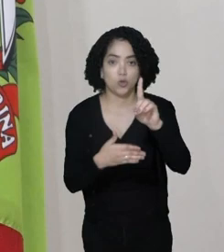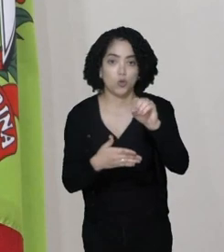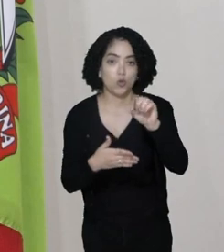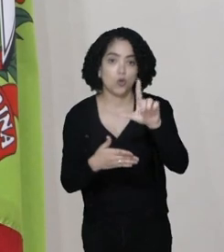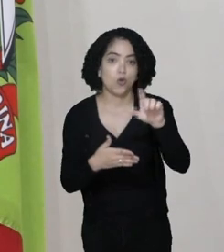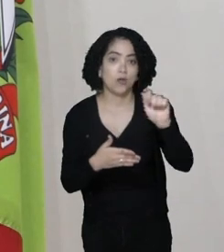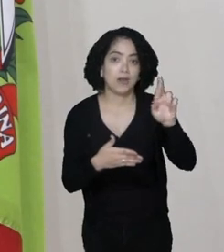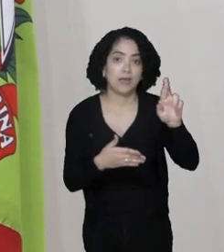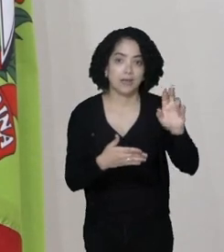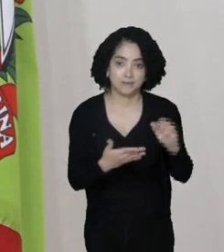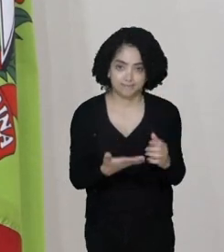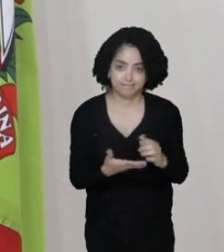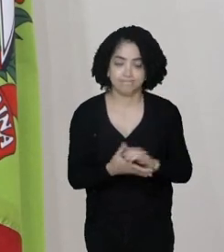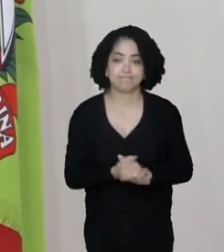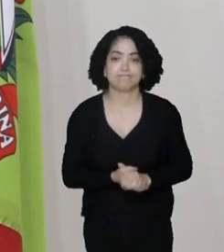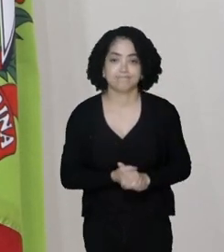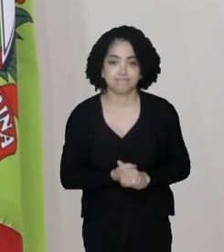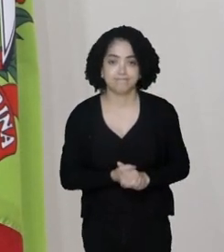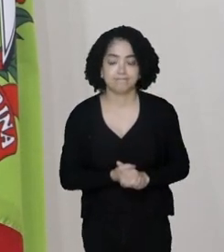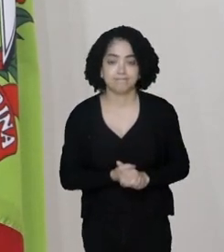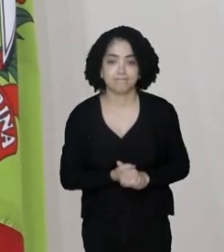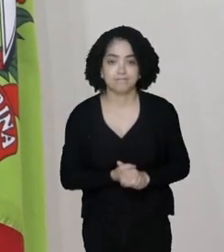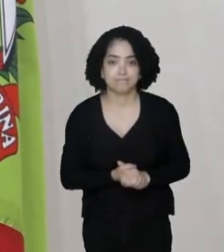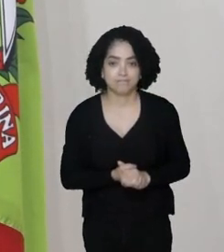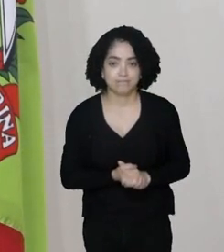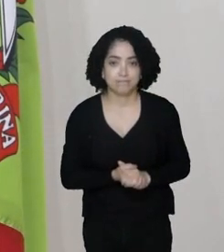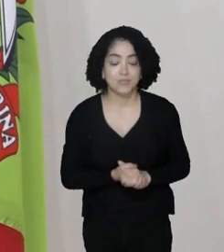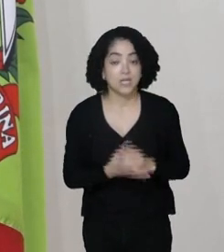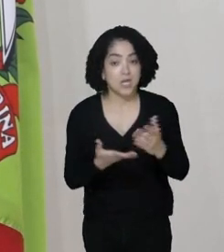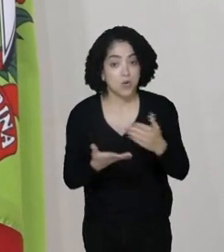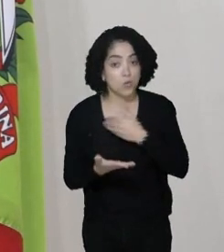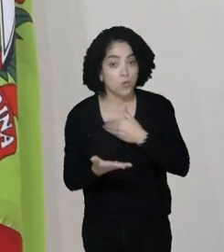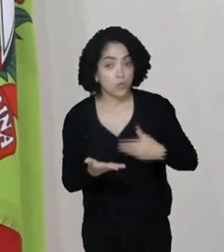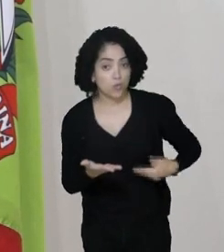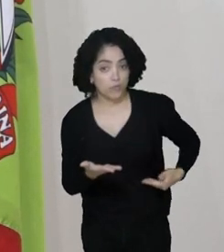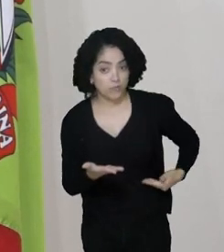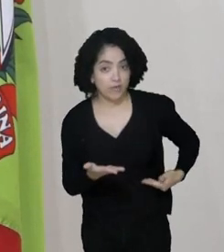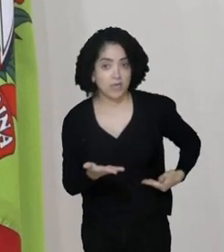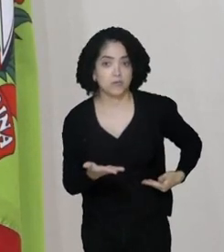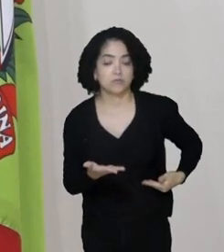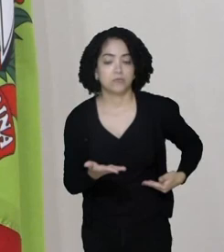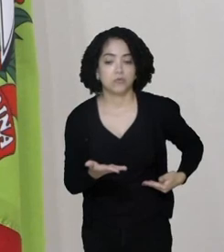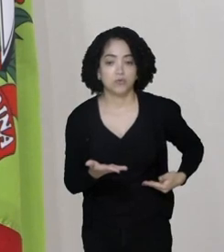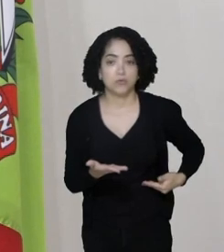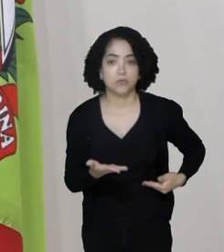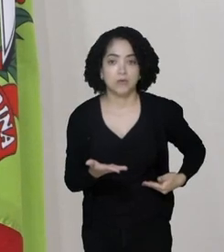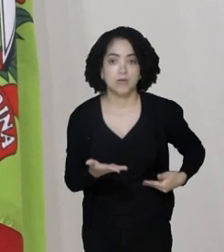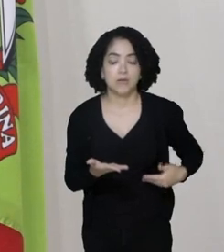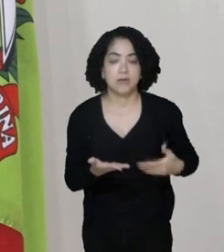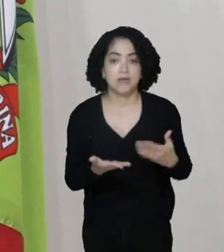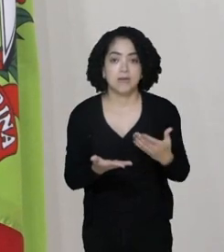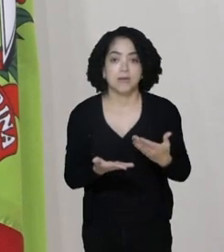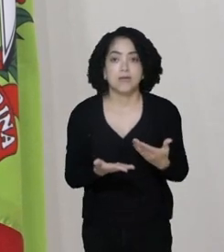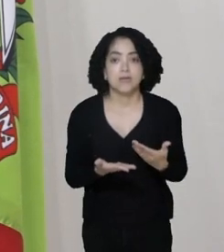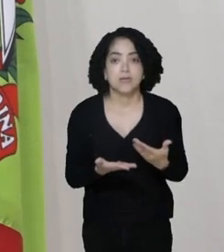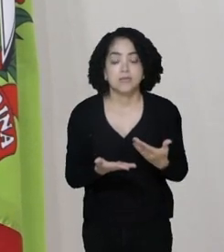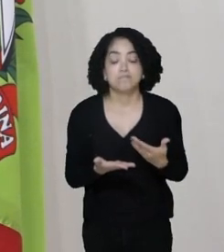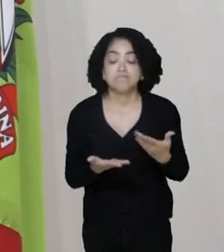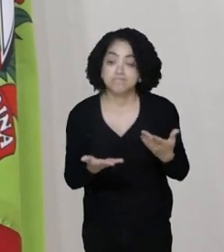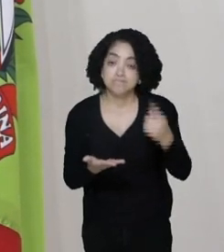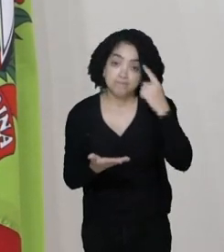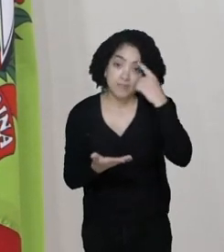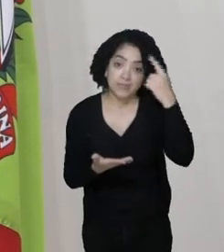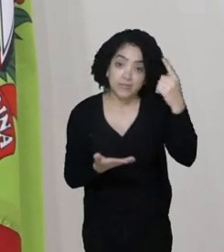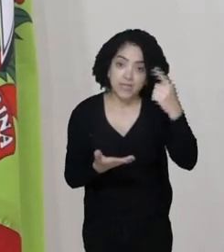É um bilhão de dólares. O governo, o governo teve a ideia em